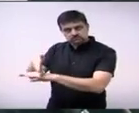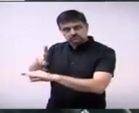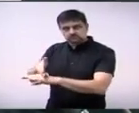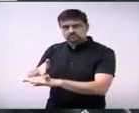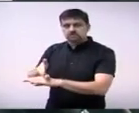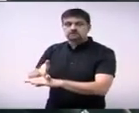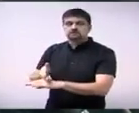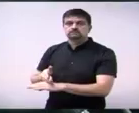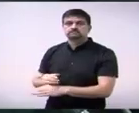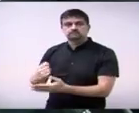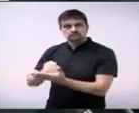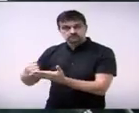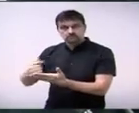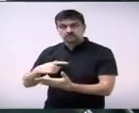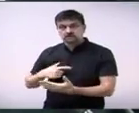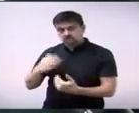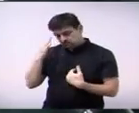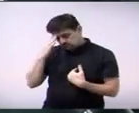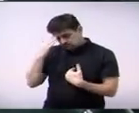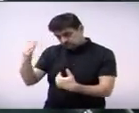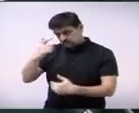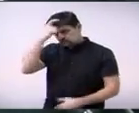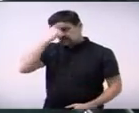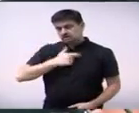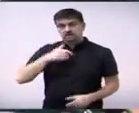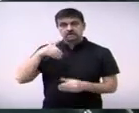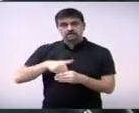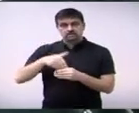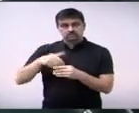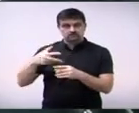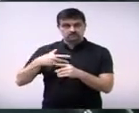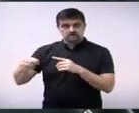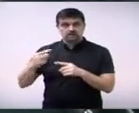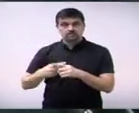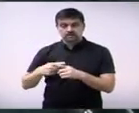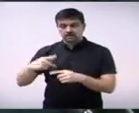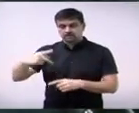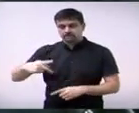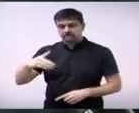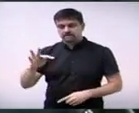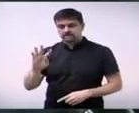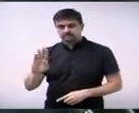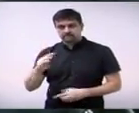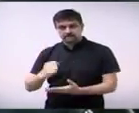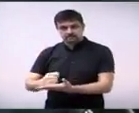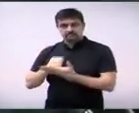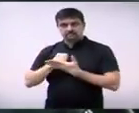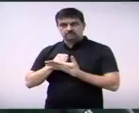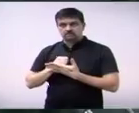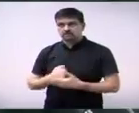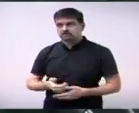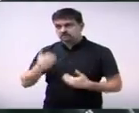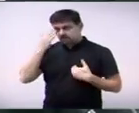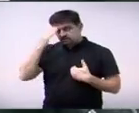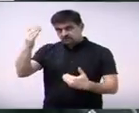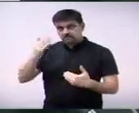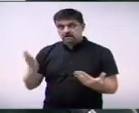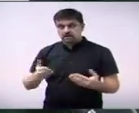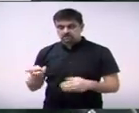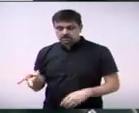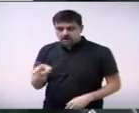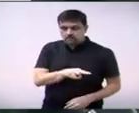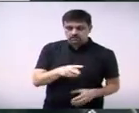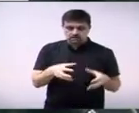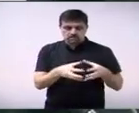partido a qual eu estou hoje como vereador graças ao PTB então agradeço mas agora é bola para frente